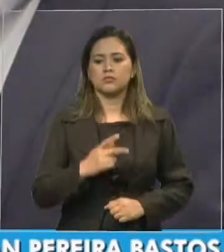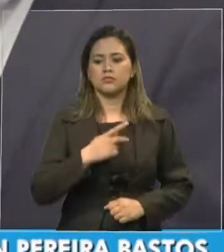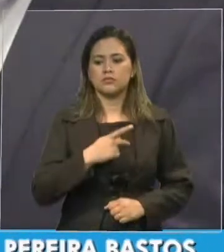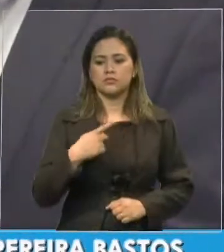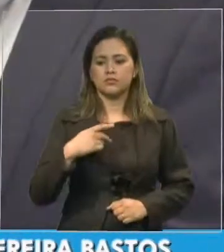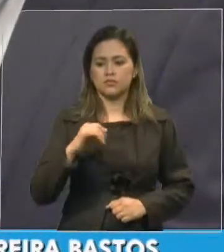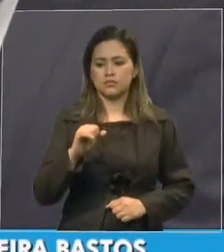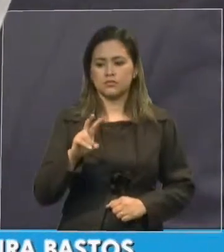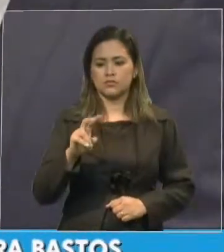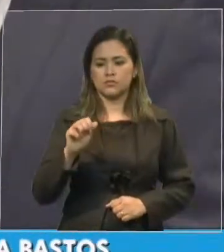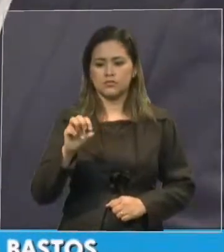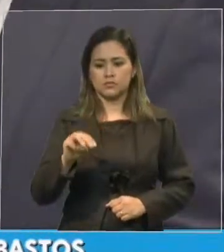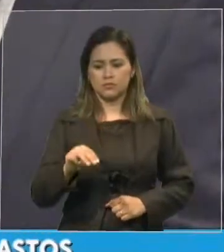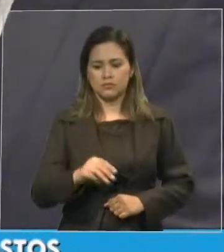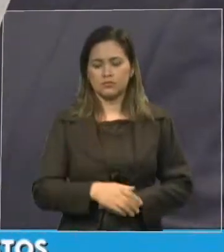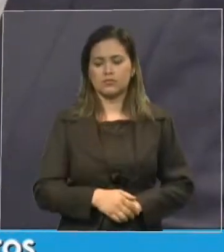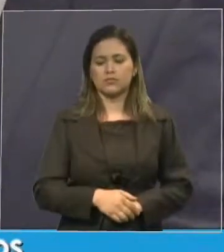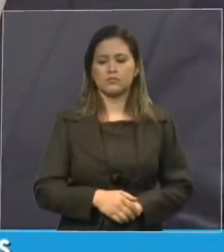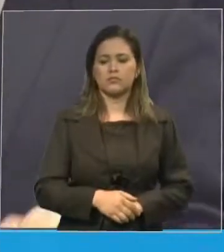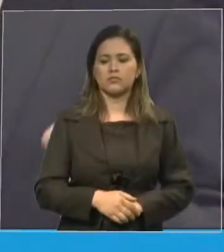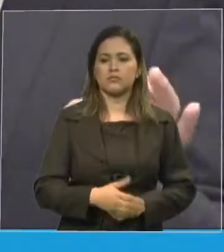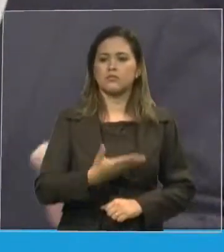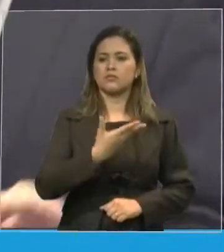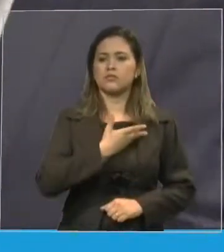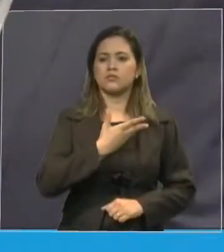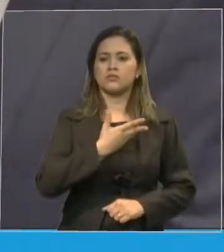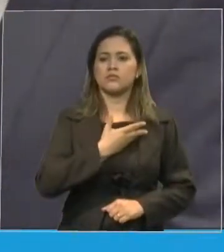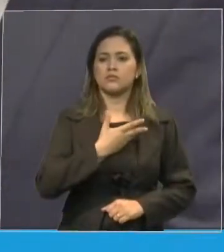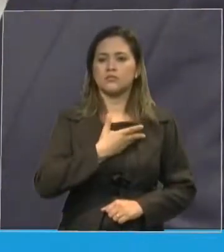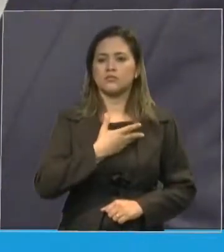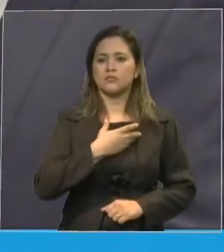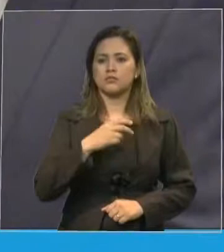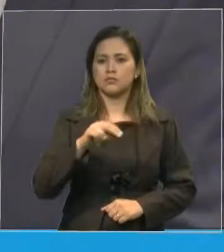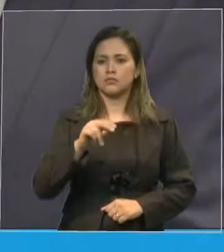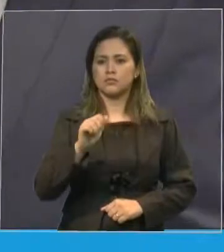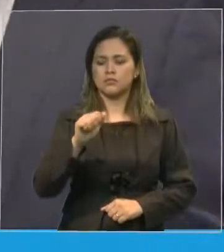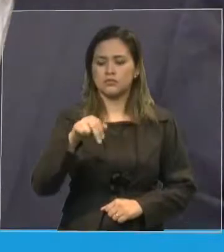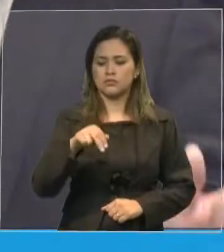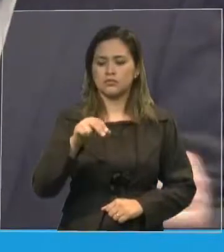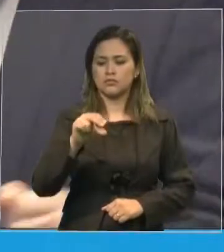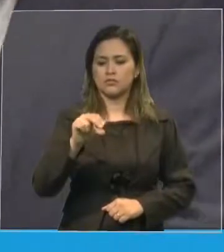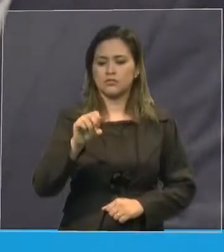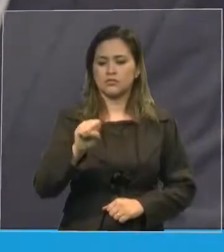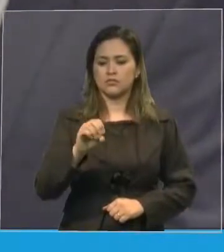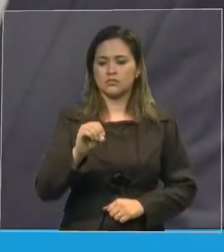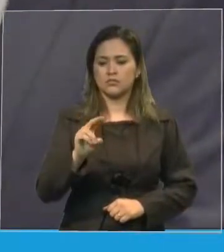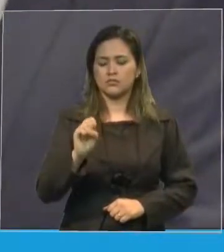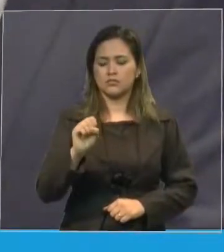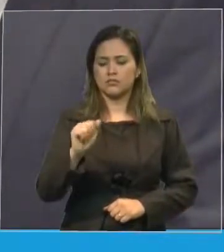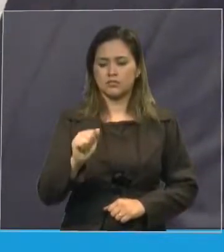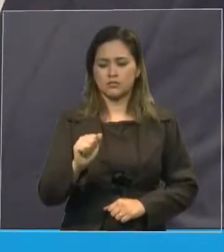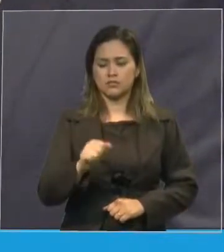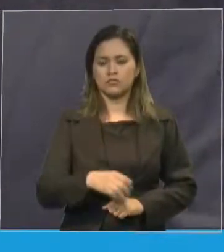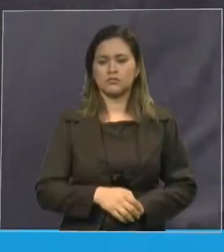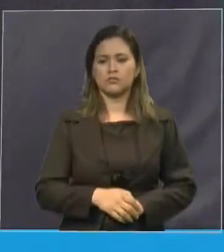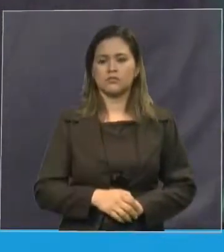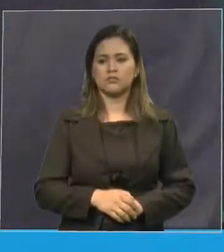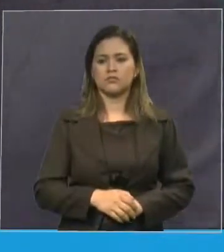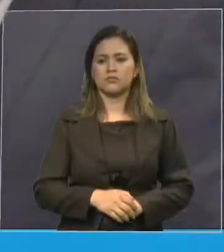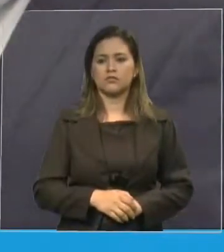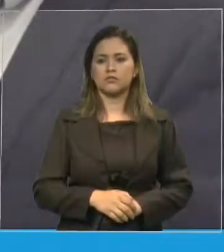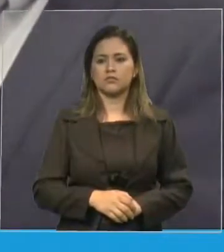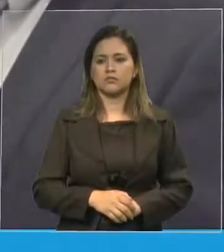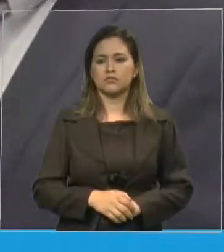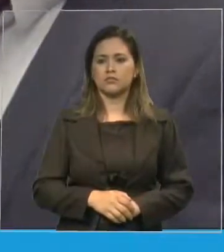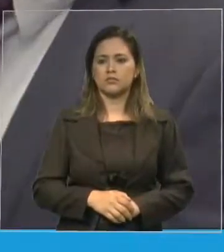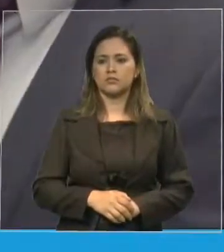nosso amigo e companheiro na Sousa a todos eu